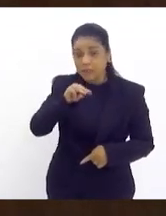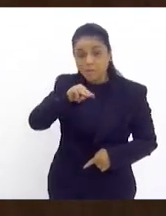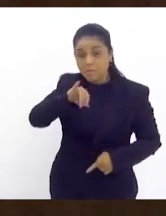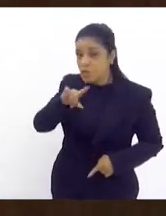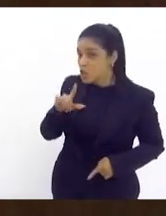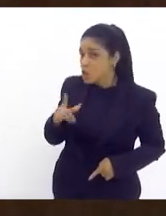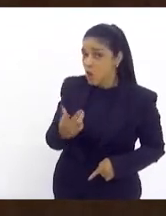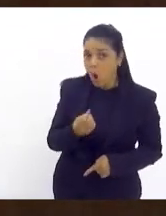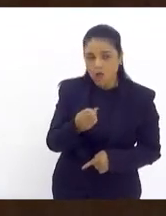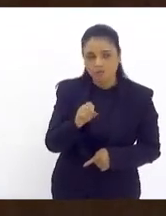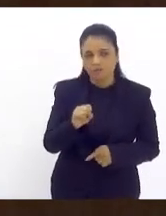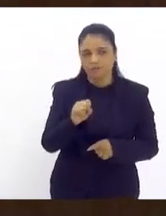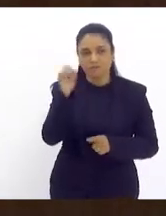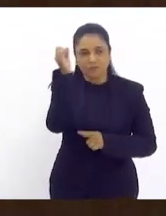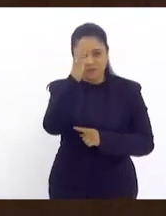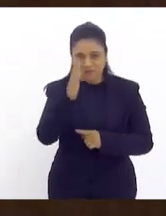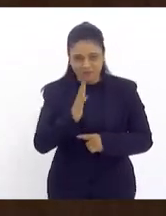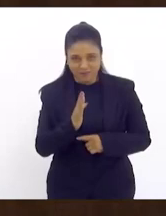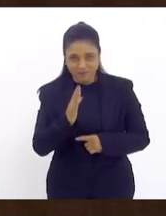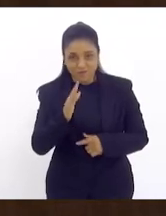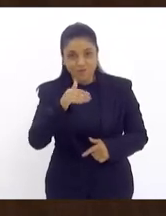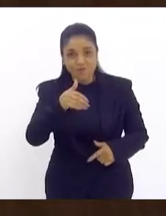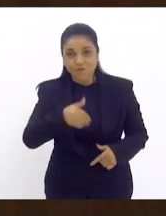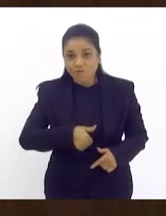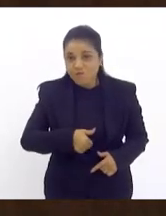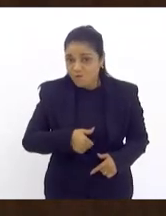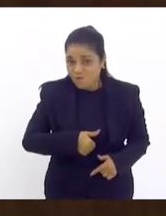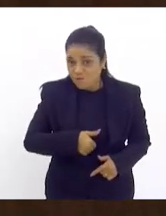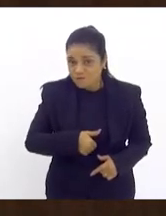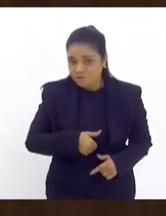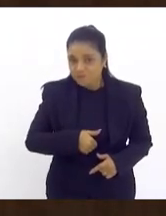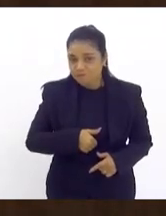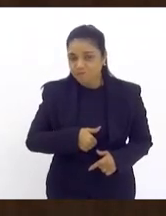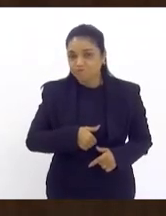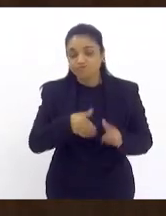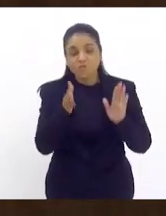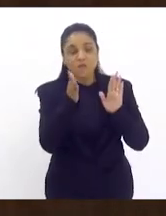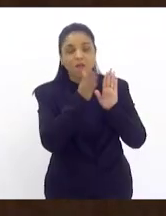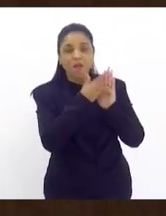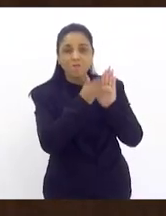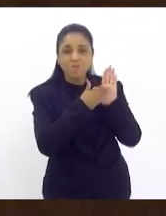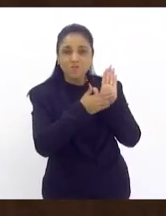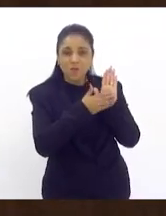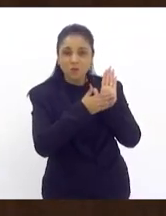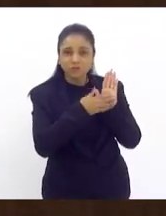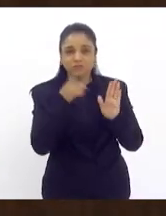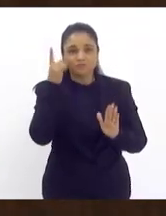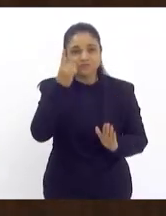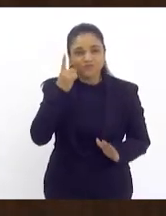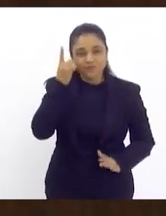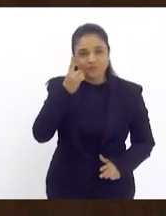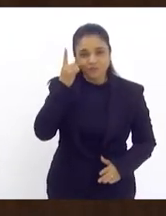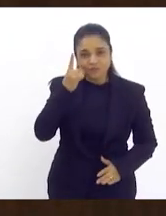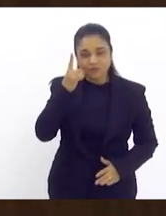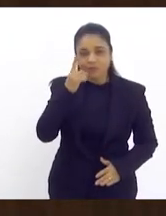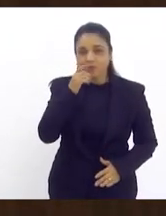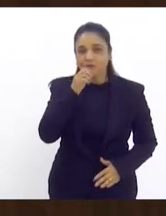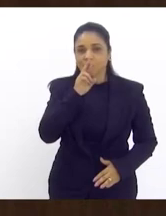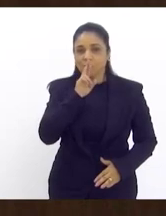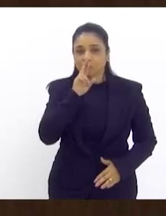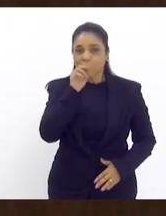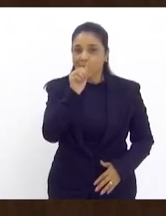em situação de fome e a proposta dos deputados Amorim